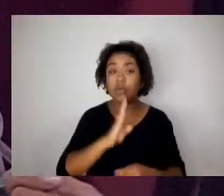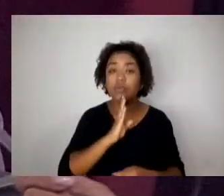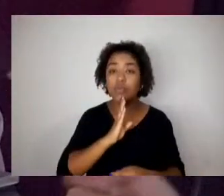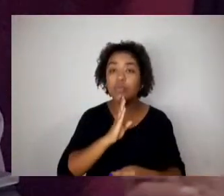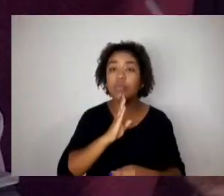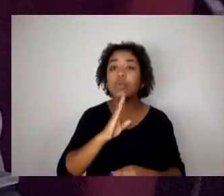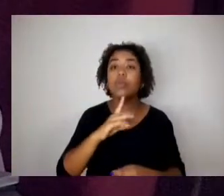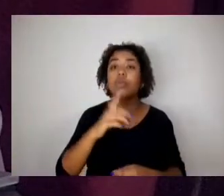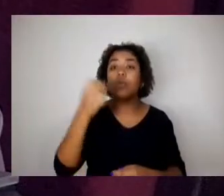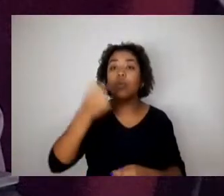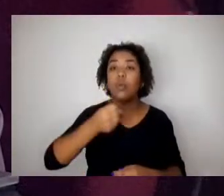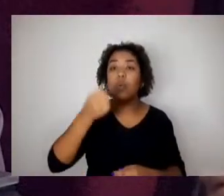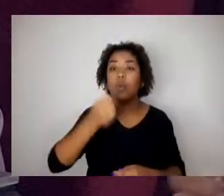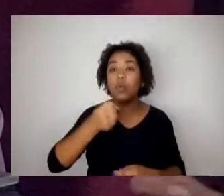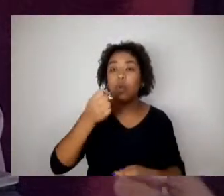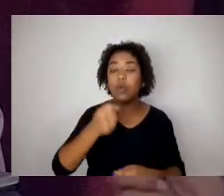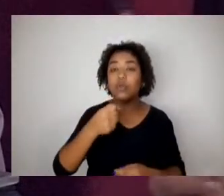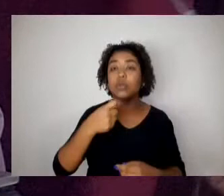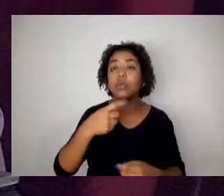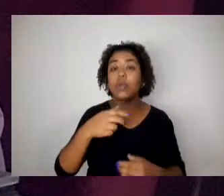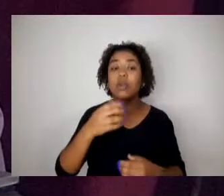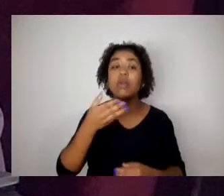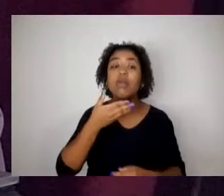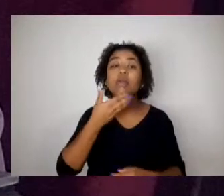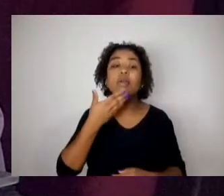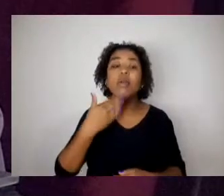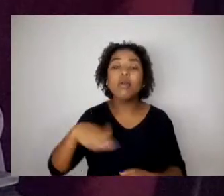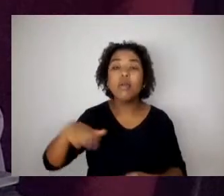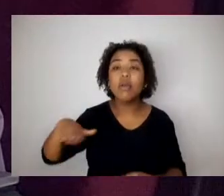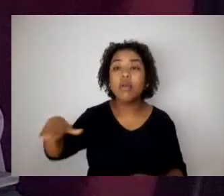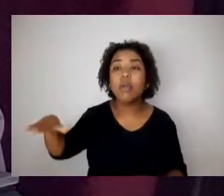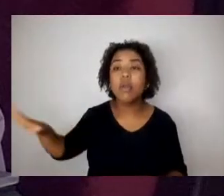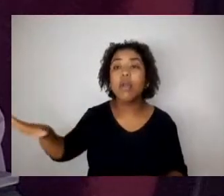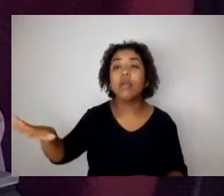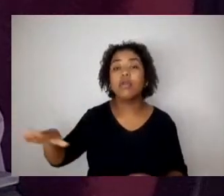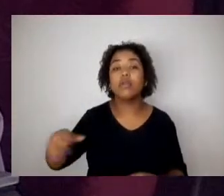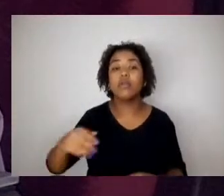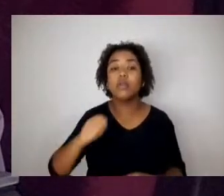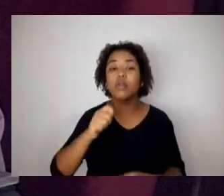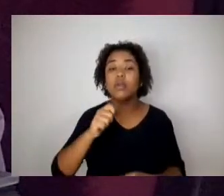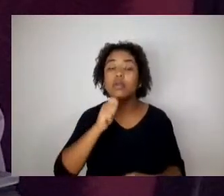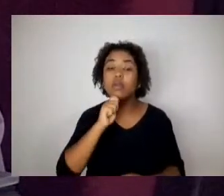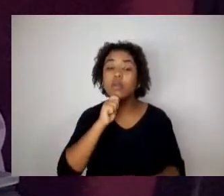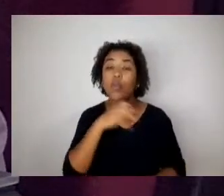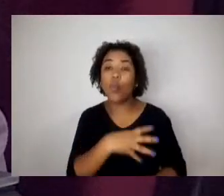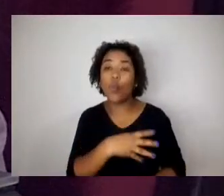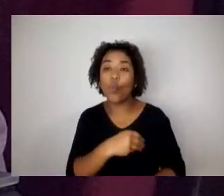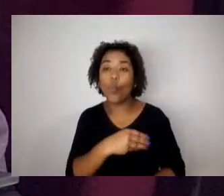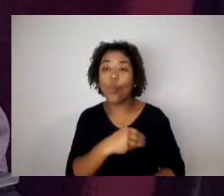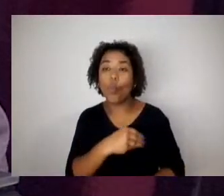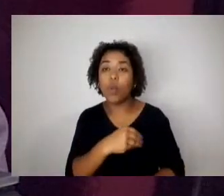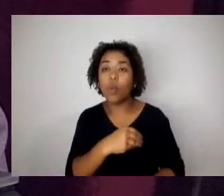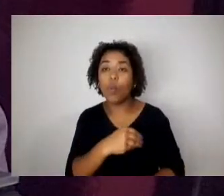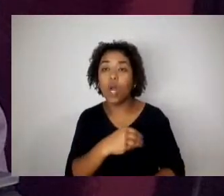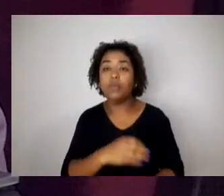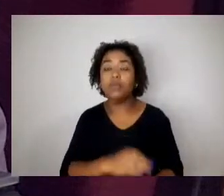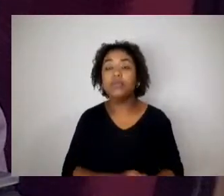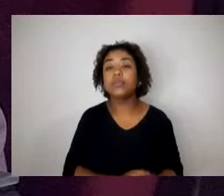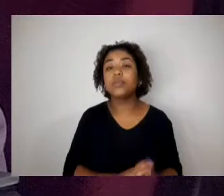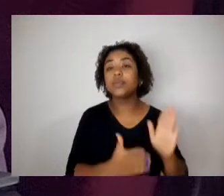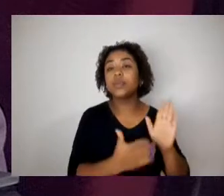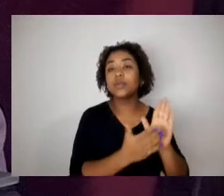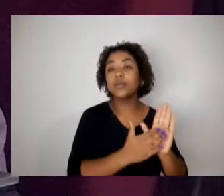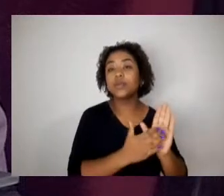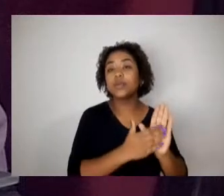lactentes nas condições que especificam no município de fora. Proposição, projeto de lei 98